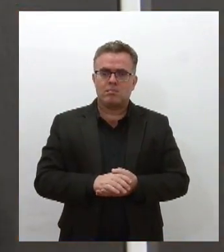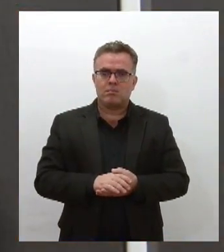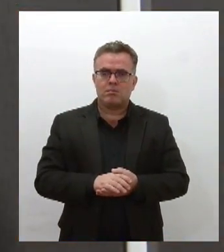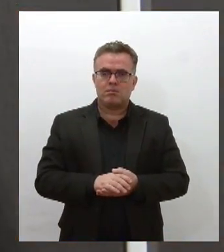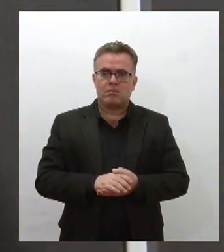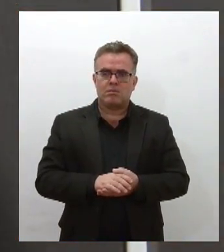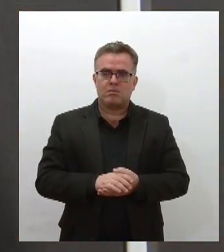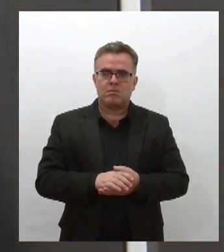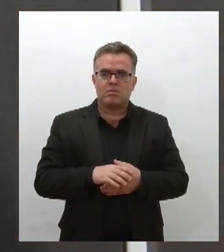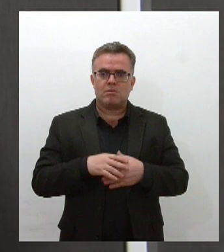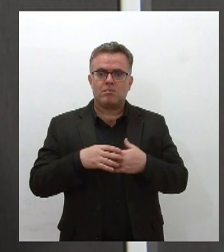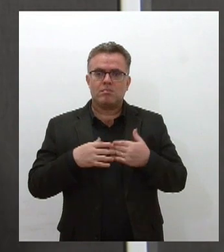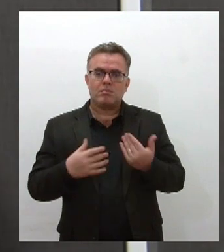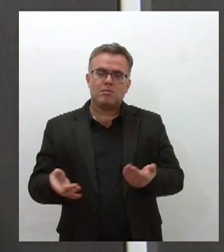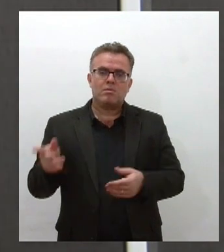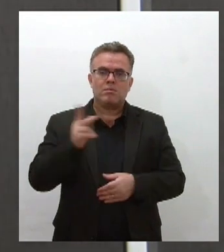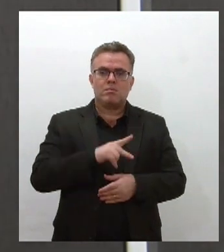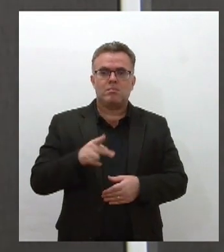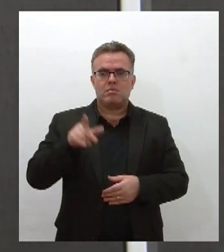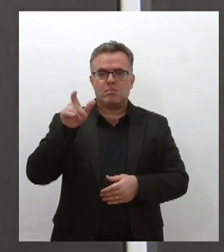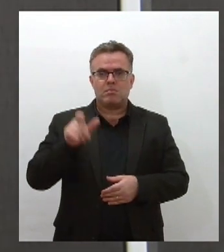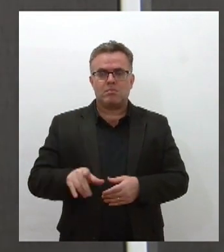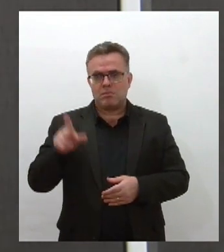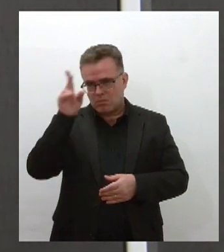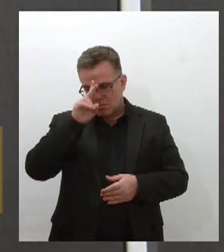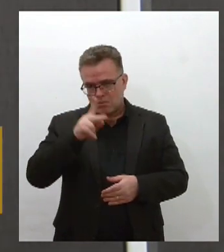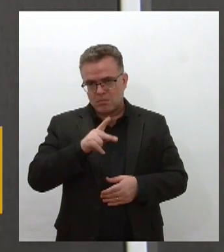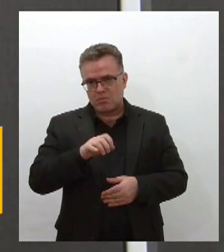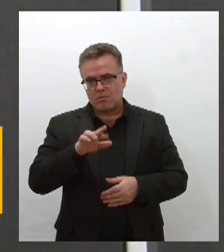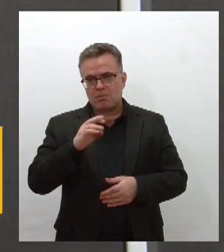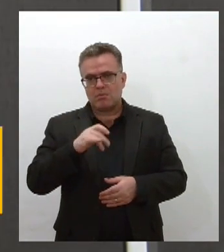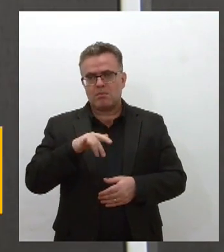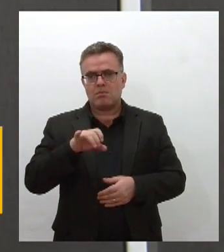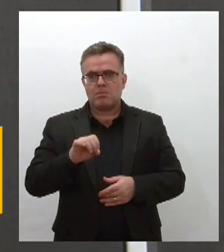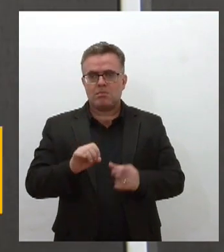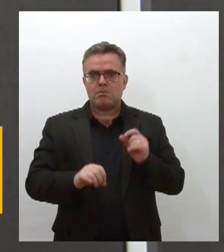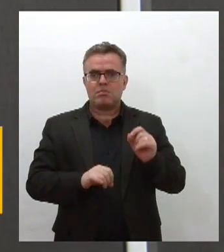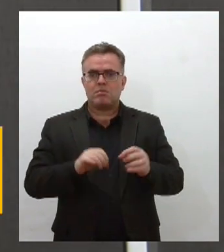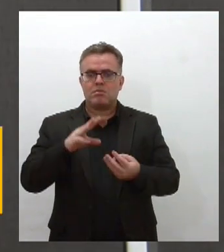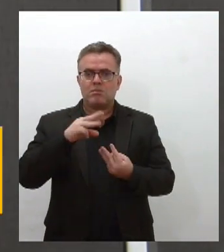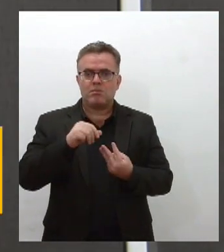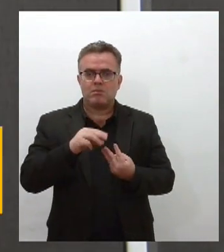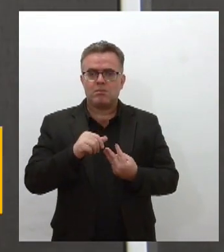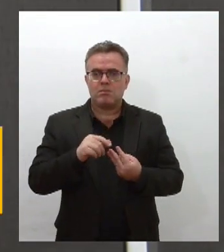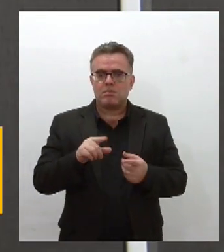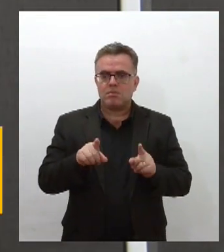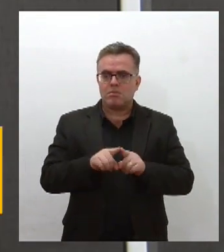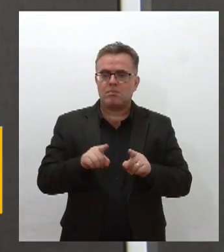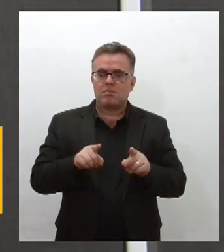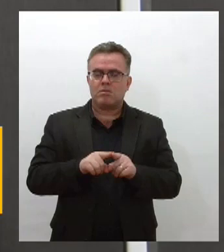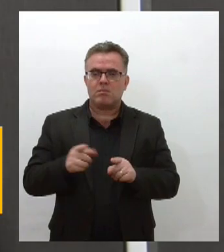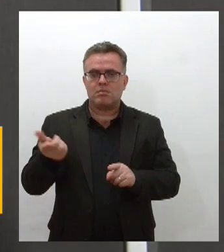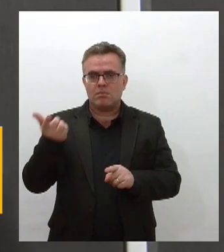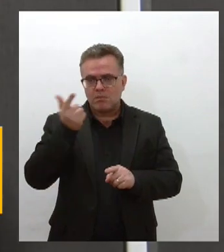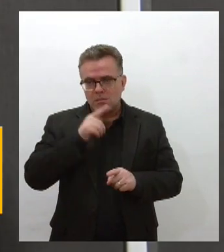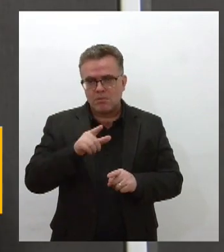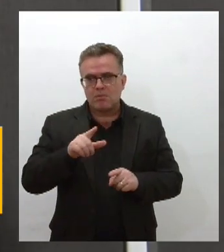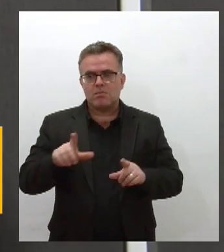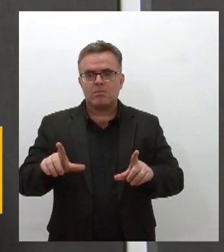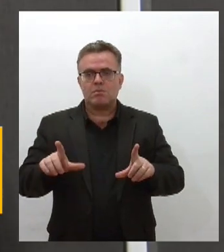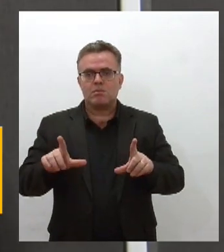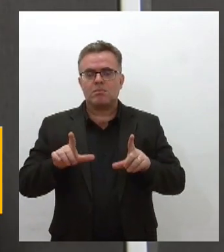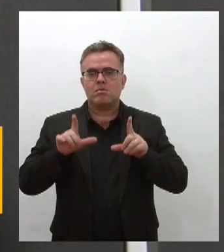O professor e historiador Petrônio José Domingues da Universidade Federal de Sergipe também foi agraciado com o título de cidadão